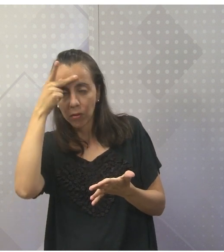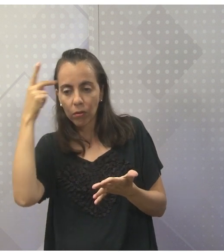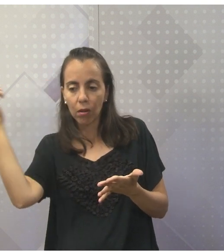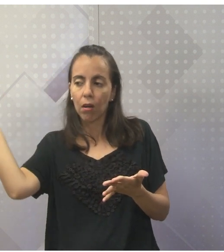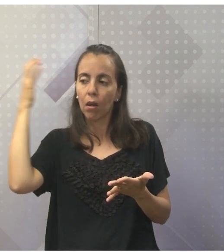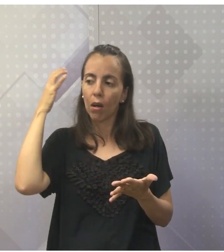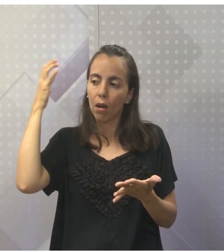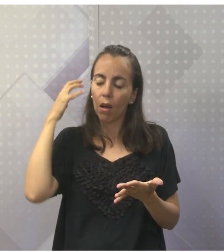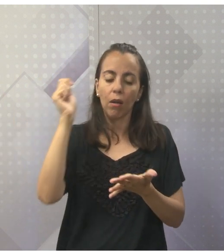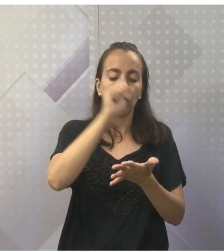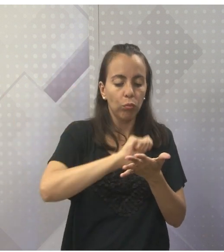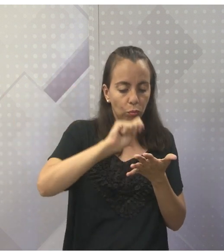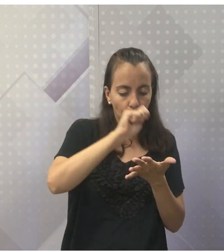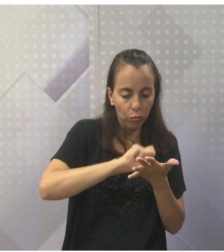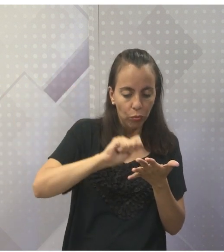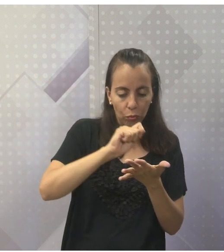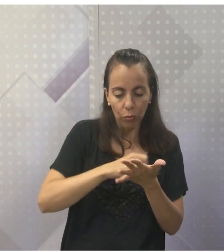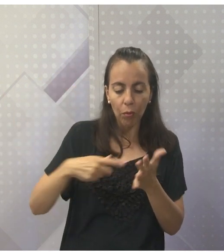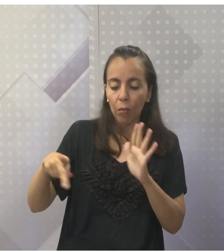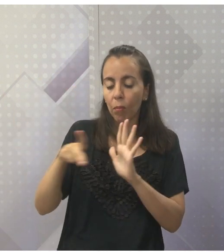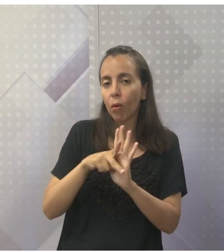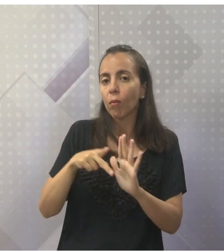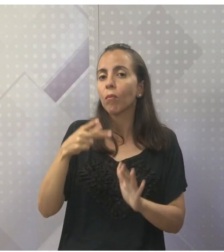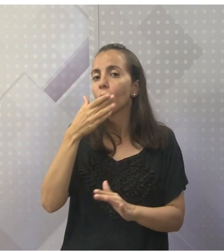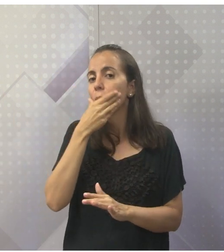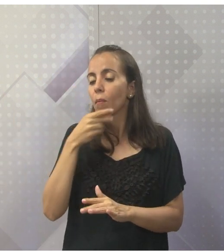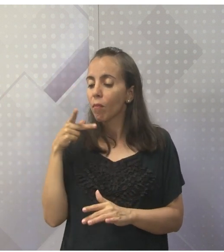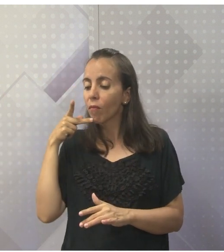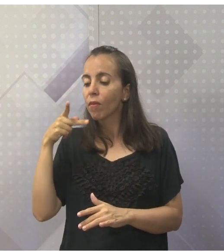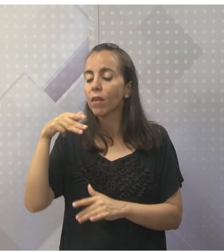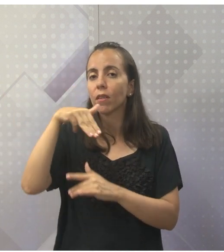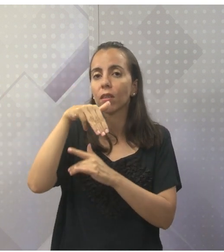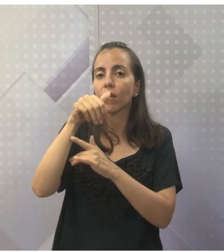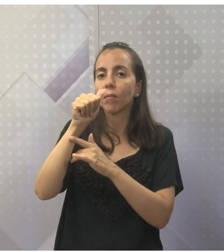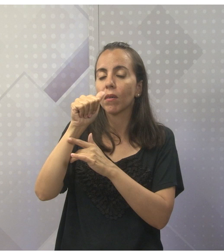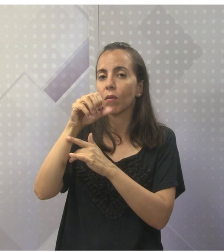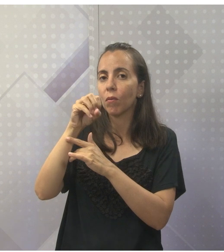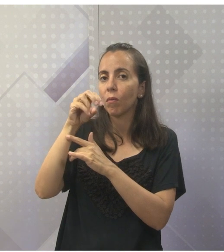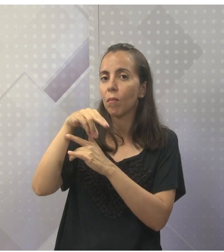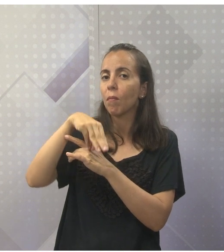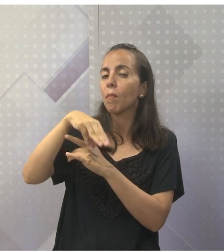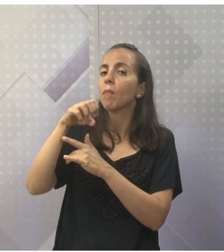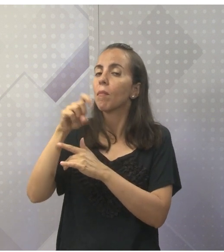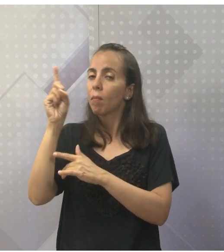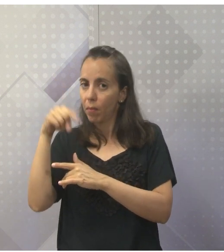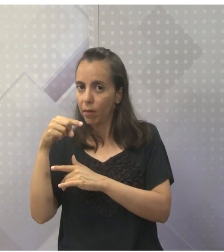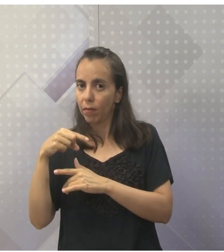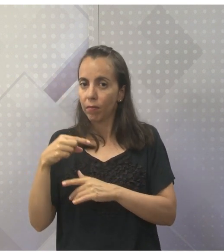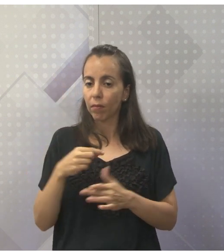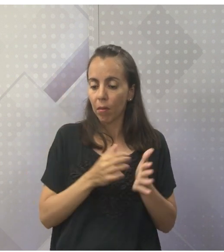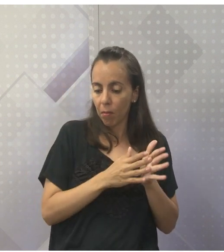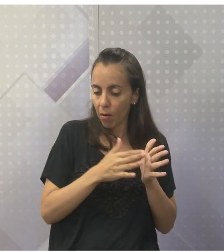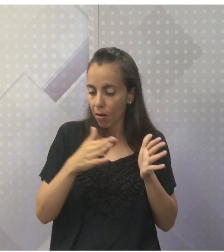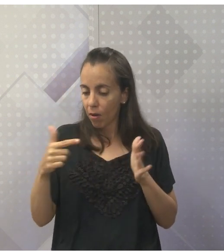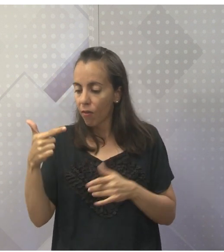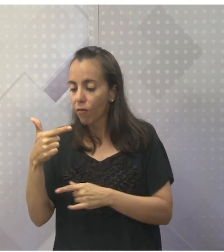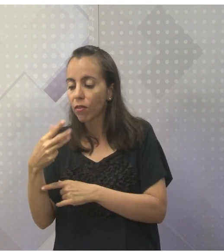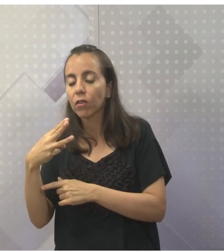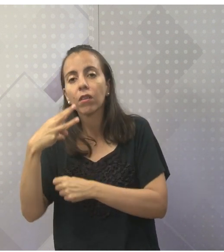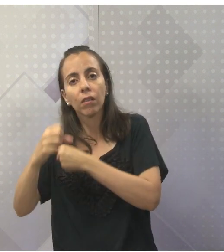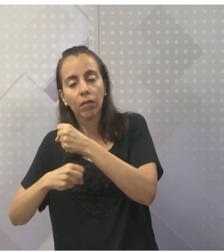quem? Pelo profeta Maomé, ao longo de um período de 23 anos. A palavra Alcorão